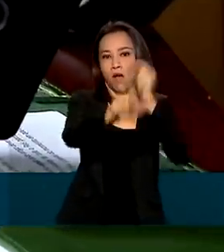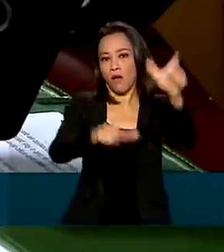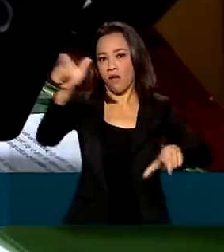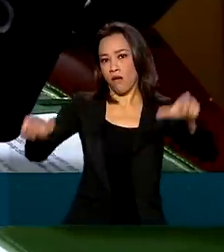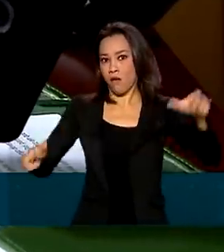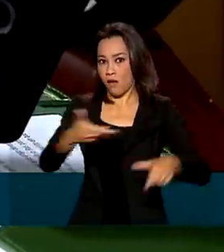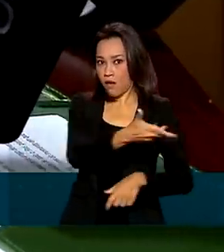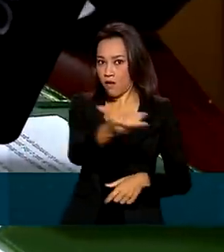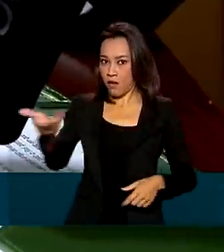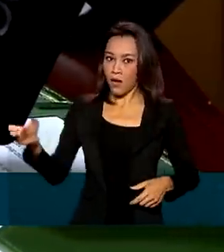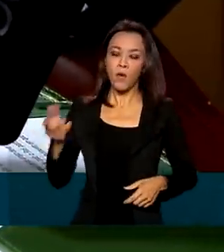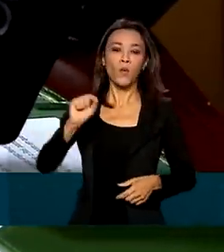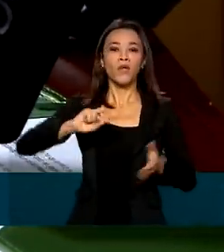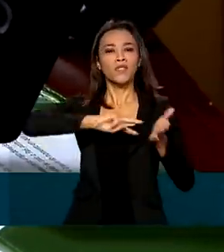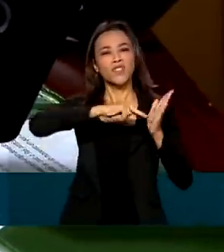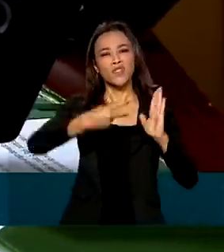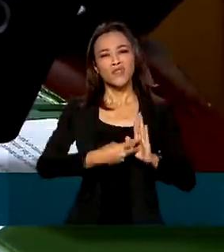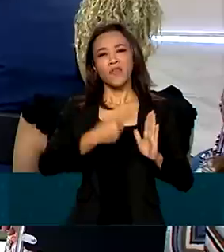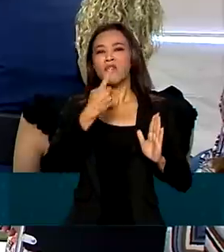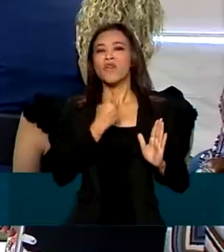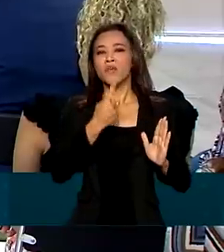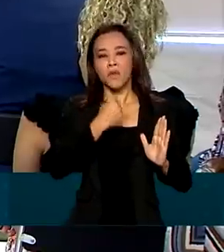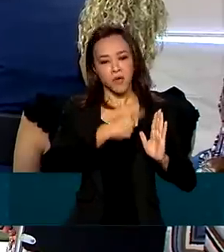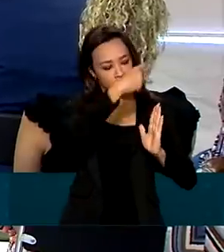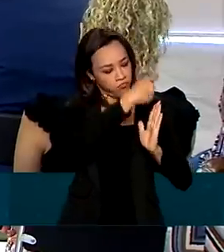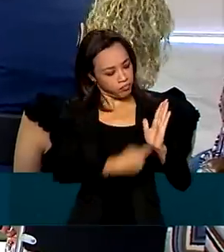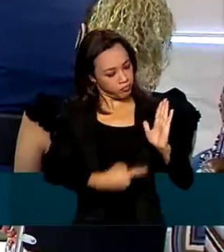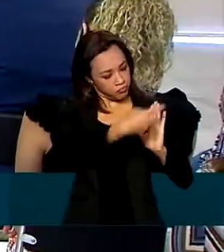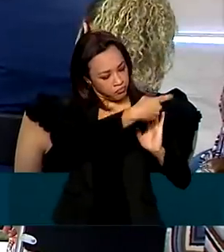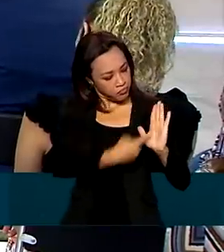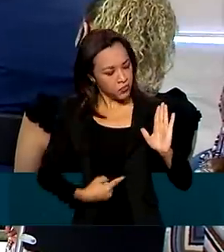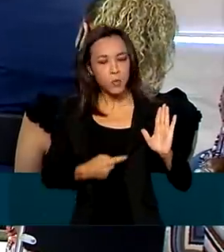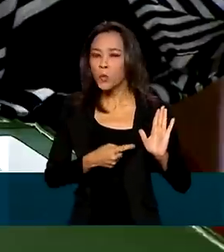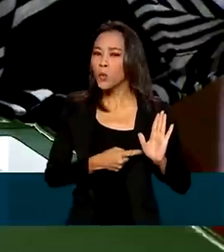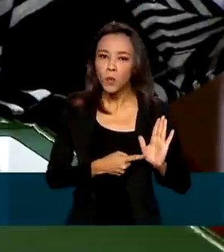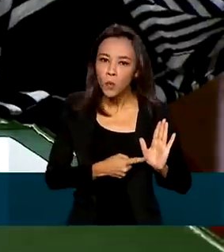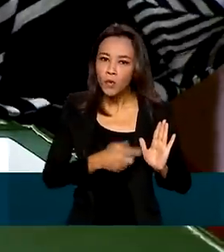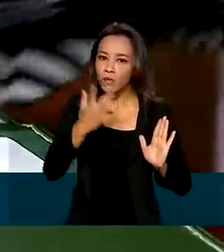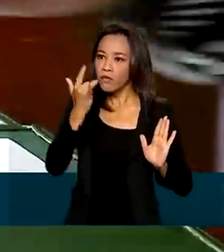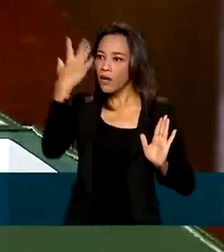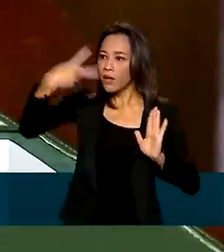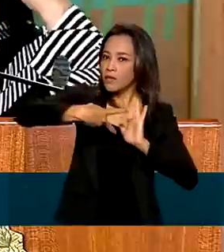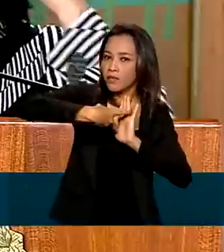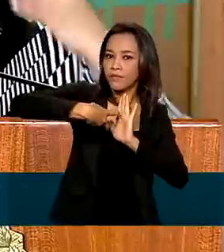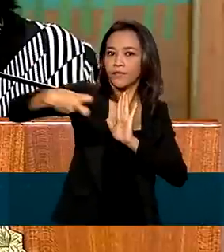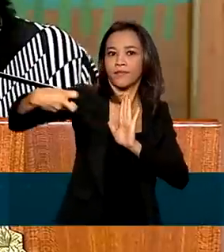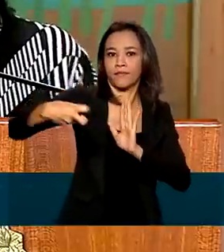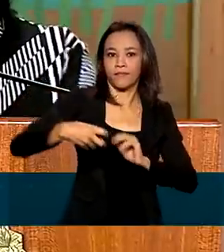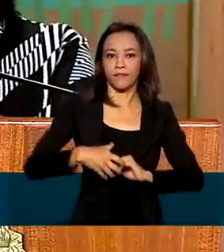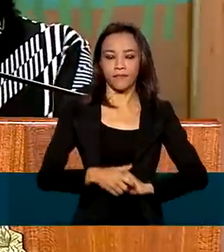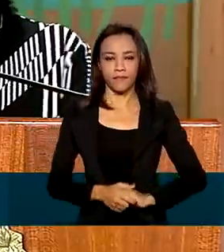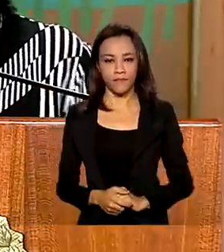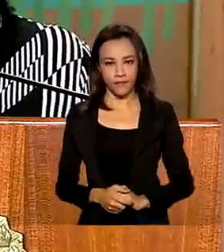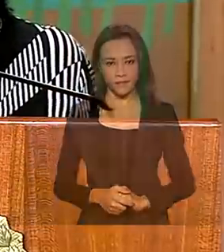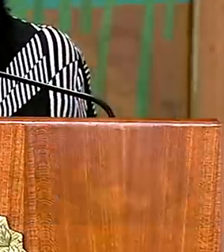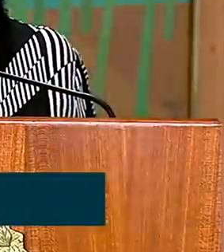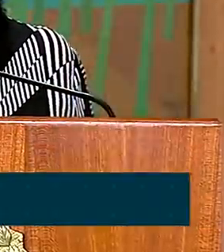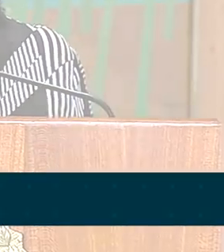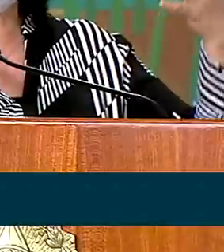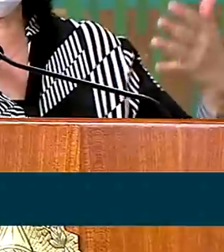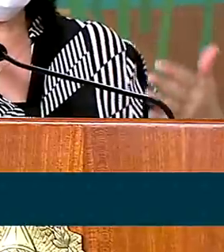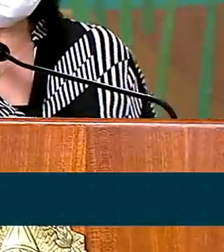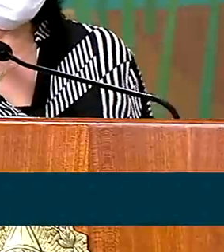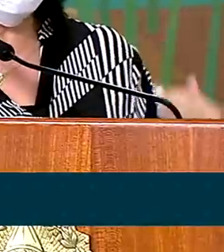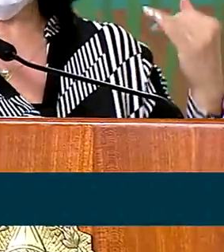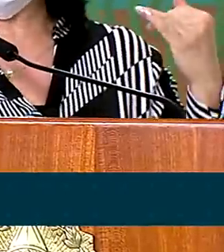sobre o significado do Código do Sinal Vermelho, de maneira a torná-lo facilmente reconhecível. O Brasil inteiro já está fazendo X